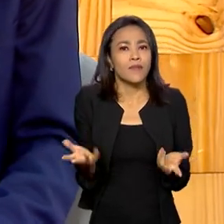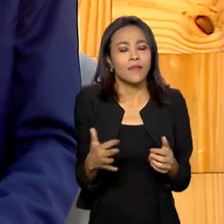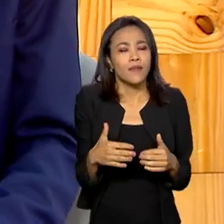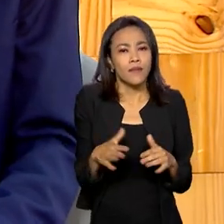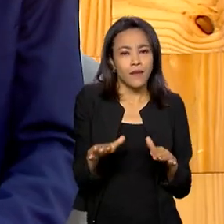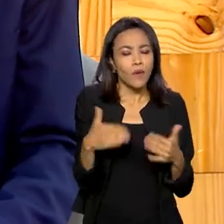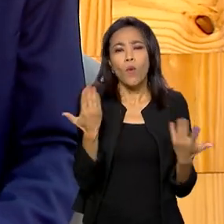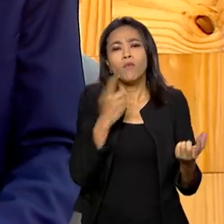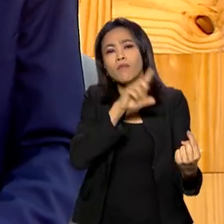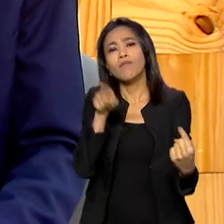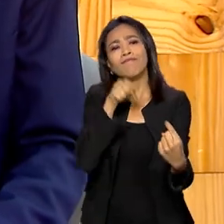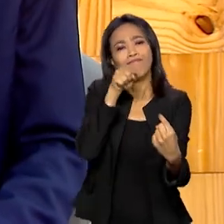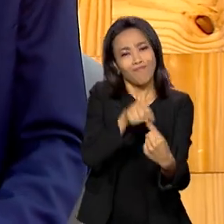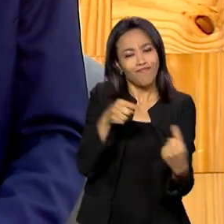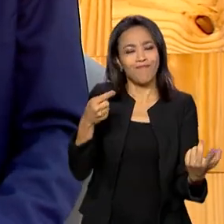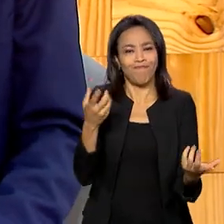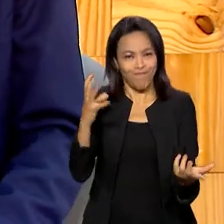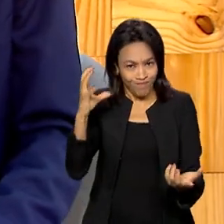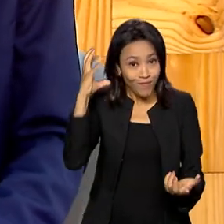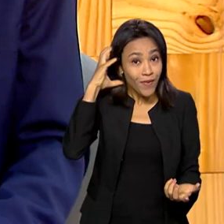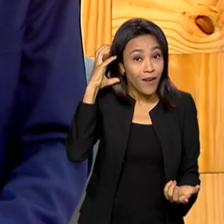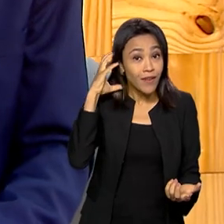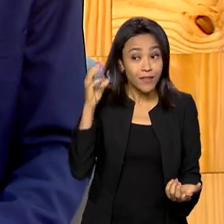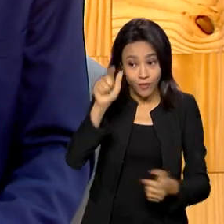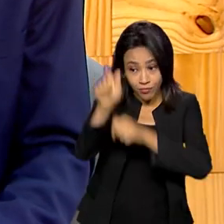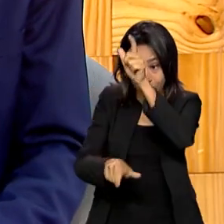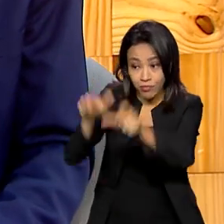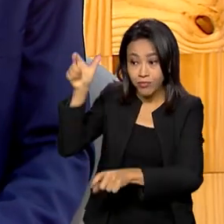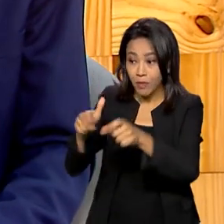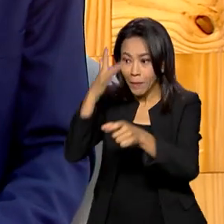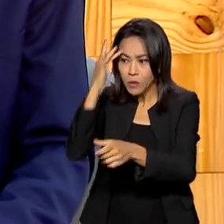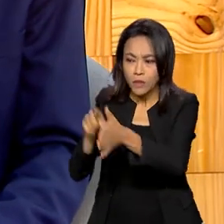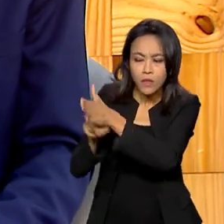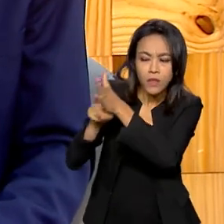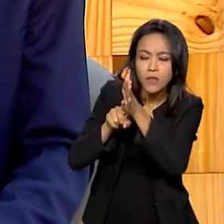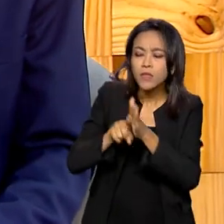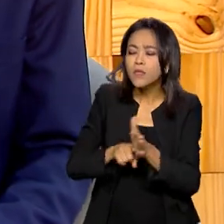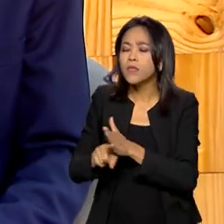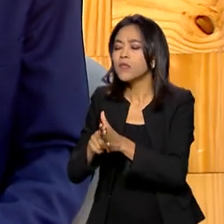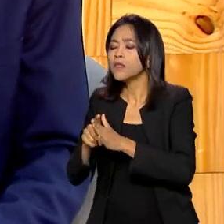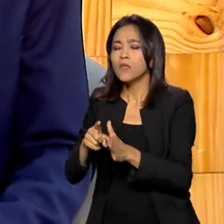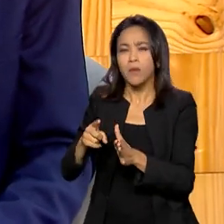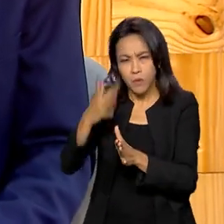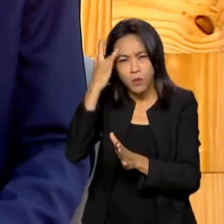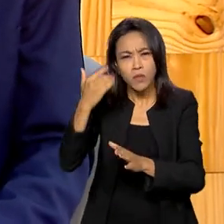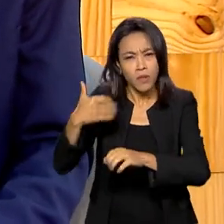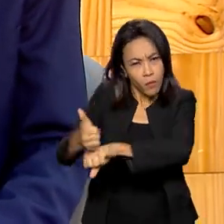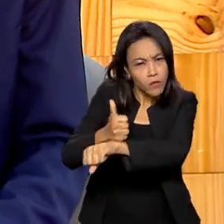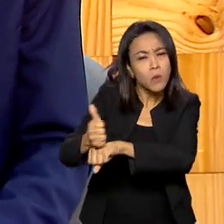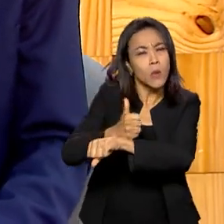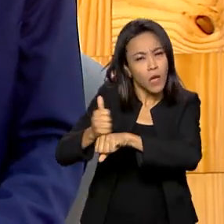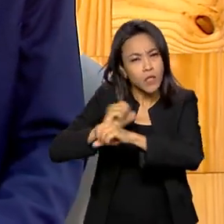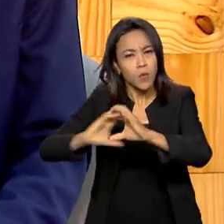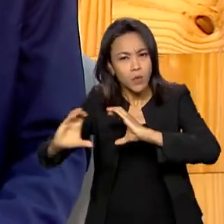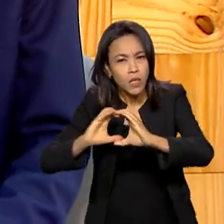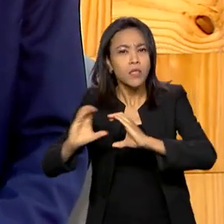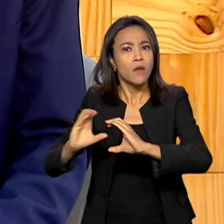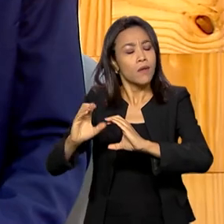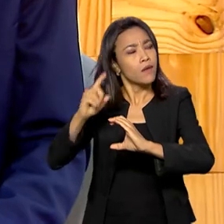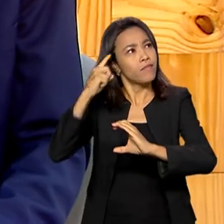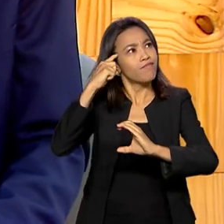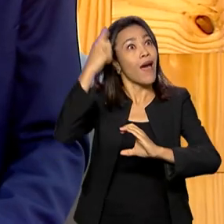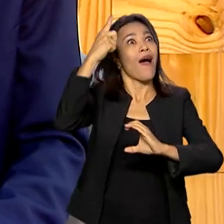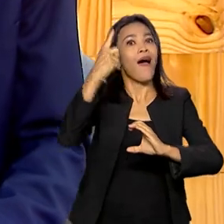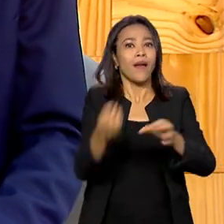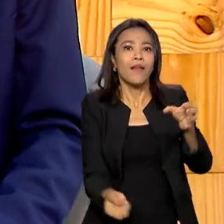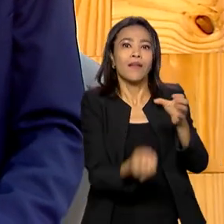foi a finalidade com que cientistas e comunicadores tiveram essa ideia, né? De lançar esse meio